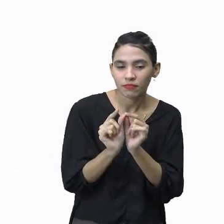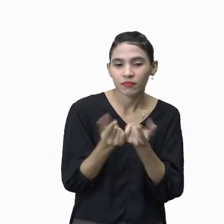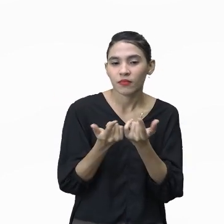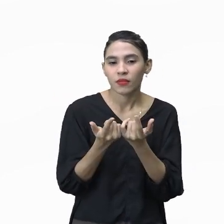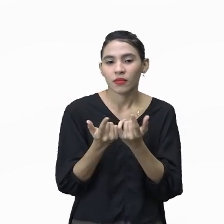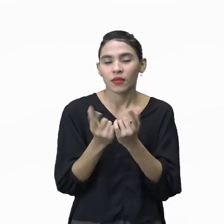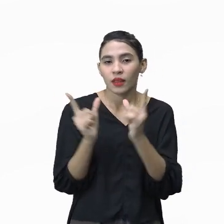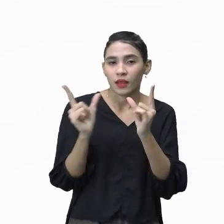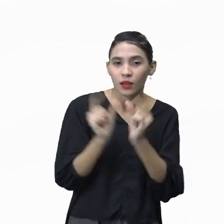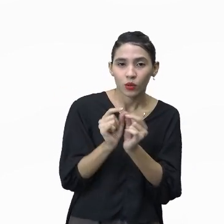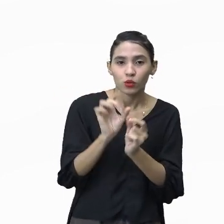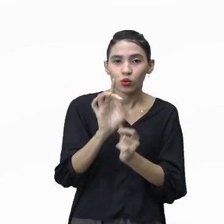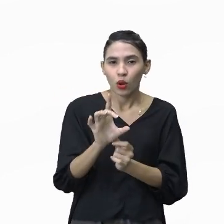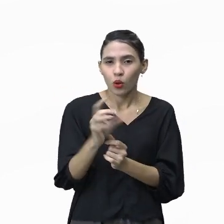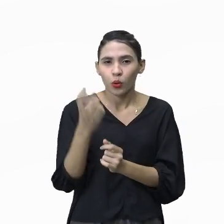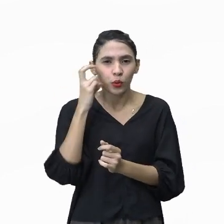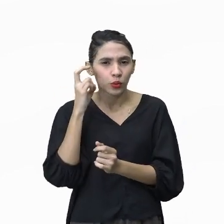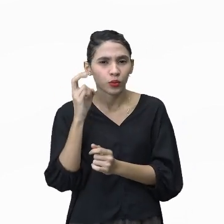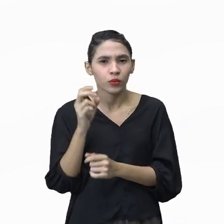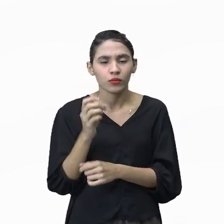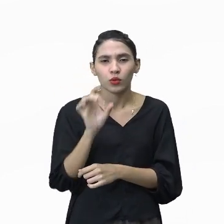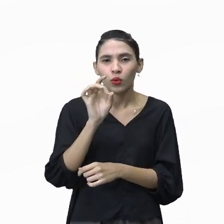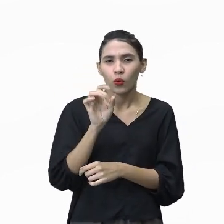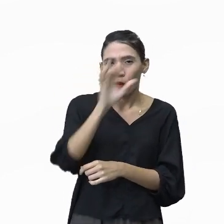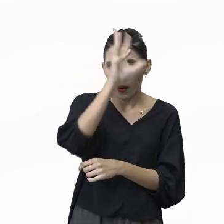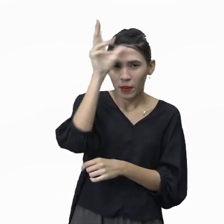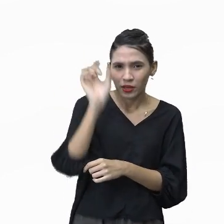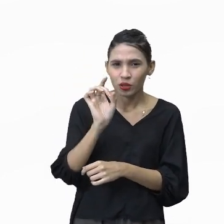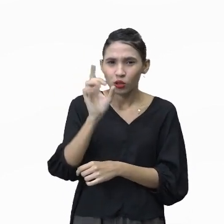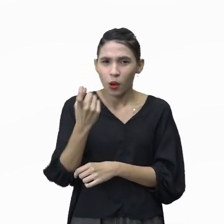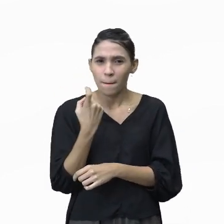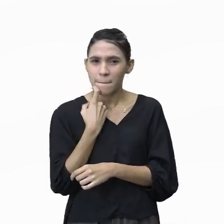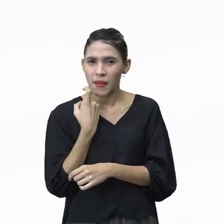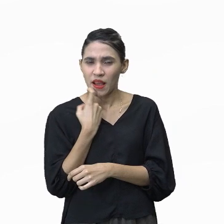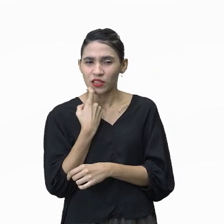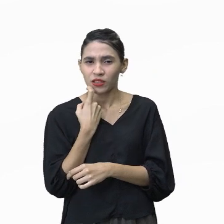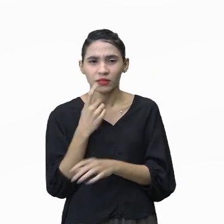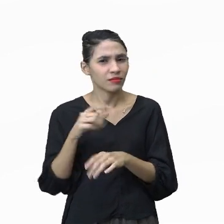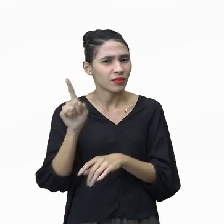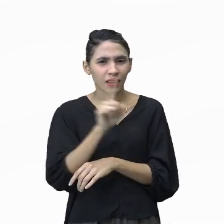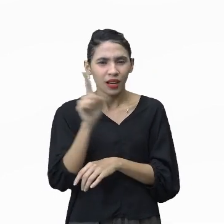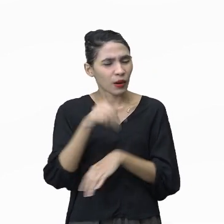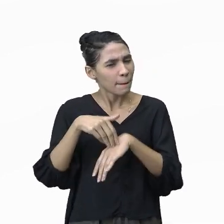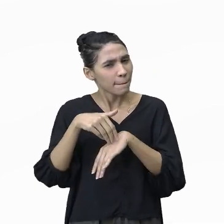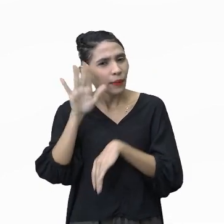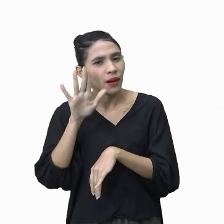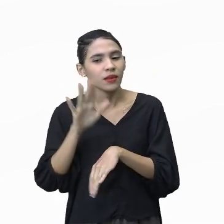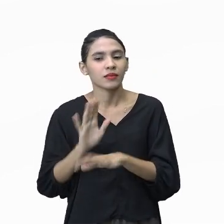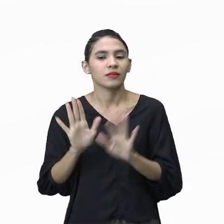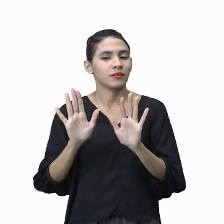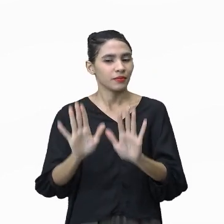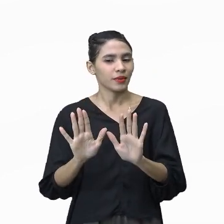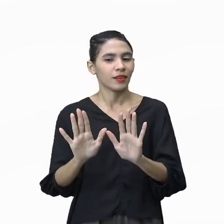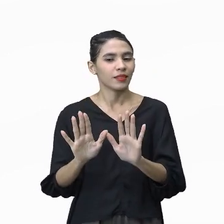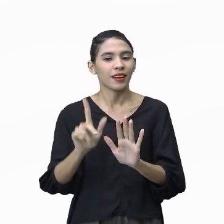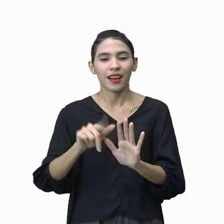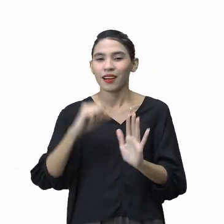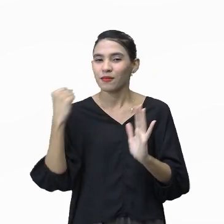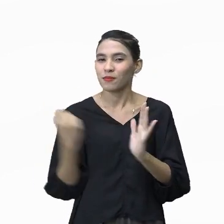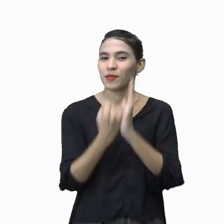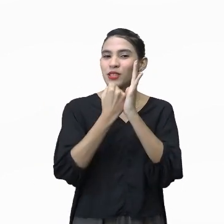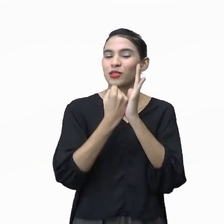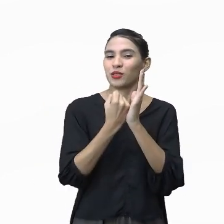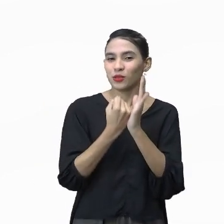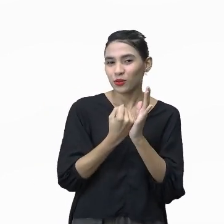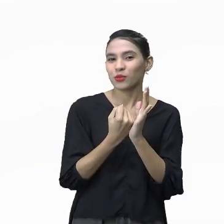a cultura só nisso. O Amazonas não é só esse tambaqui assado, ele é muito mais do que isso, mas essa é uma marca